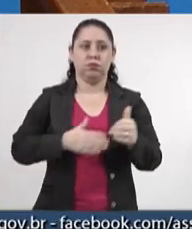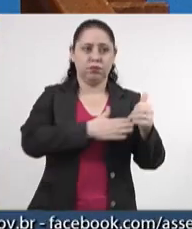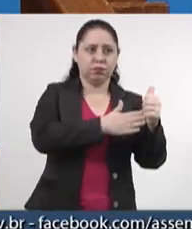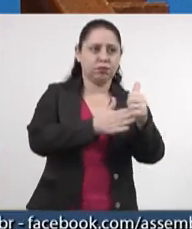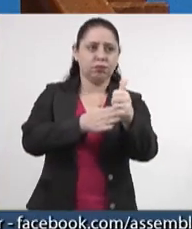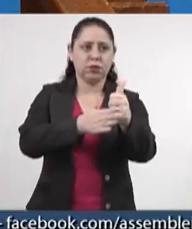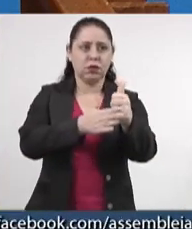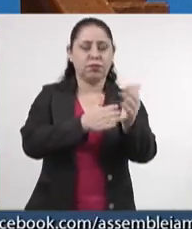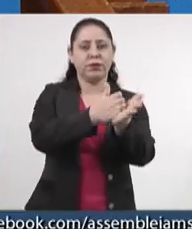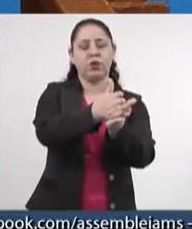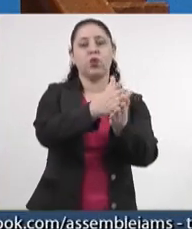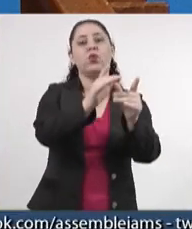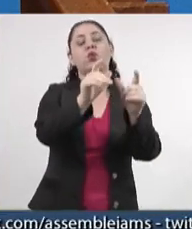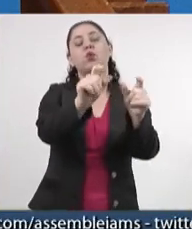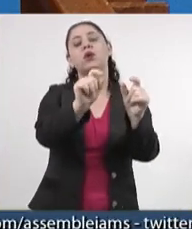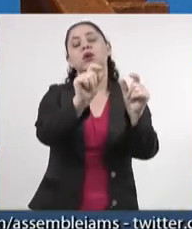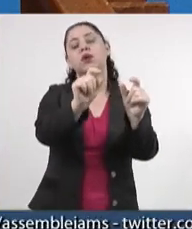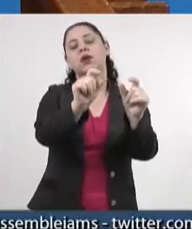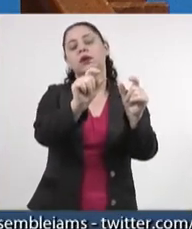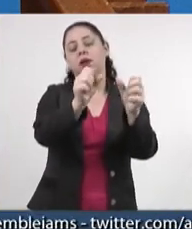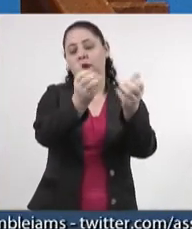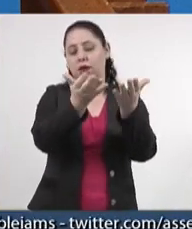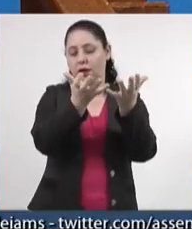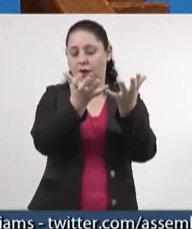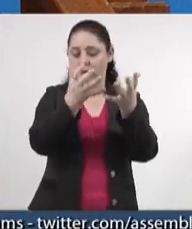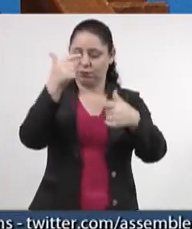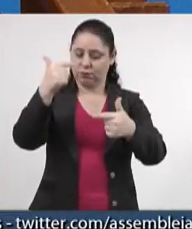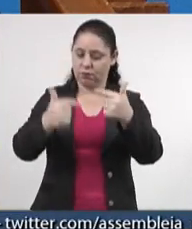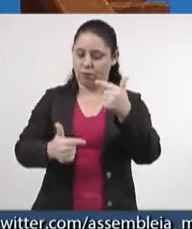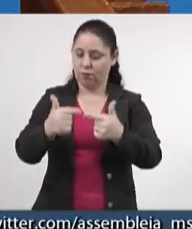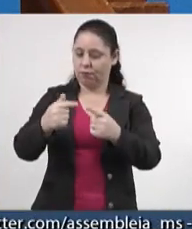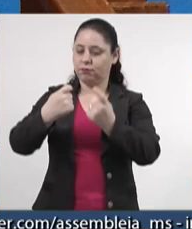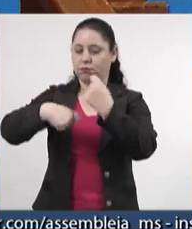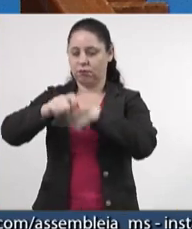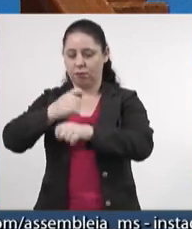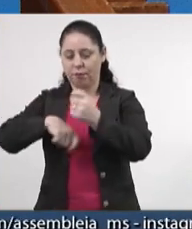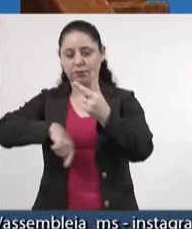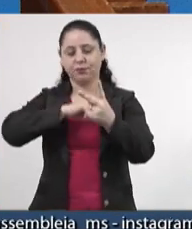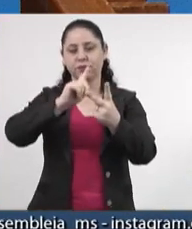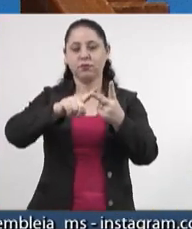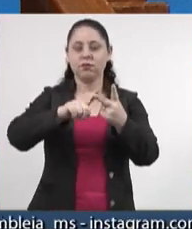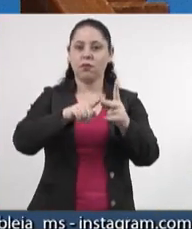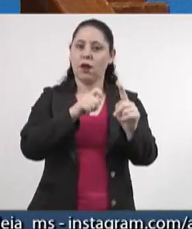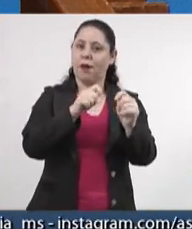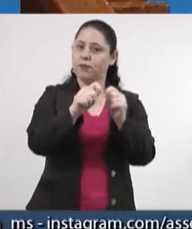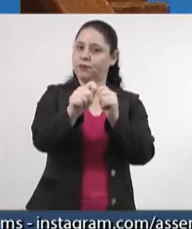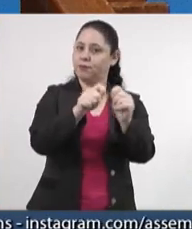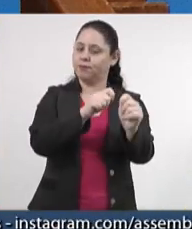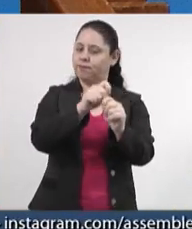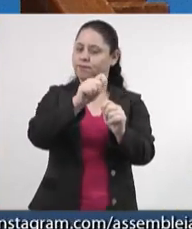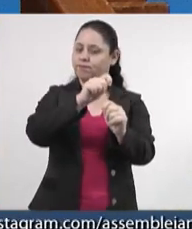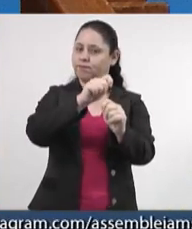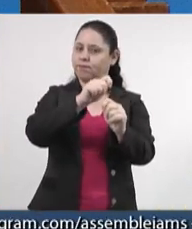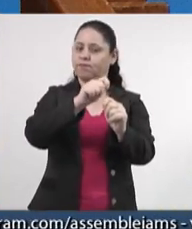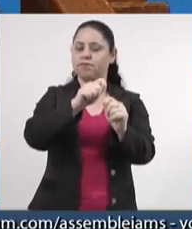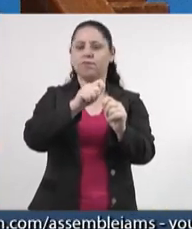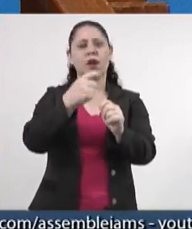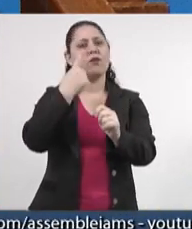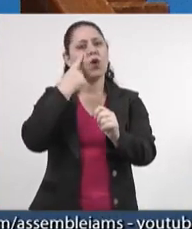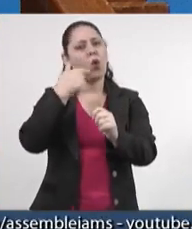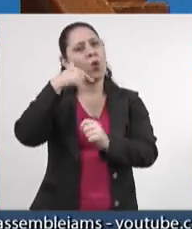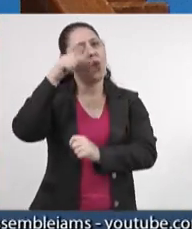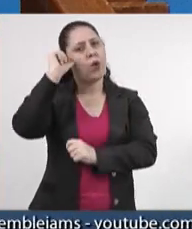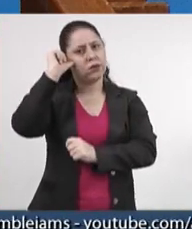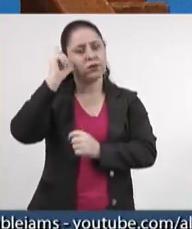que ele quer, na área política, na sua gestão, no controle ideológico. Vejam que